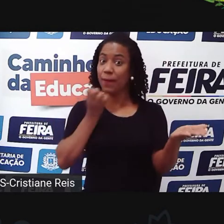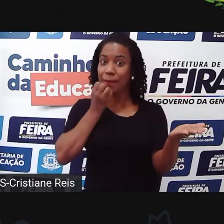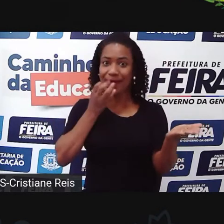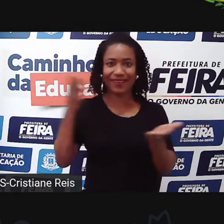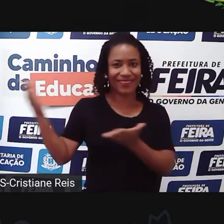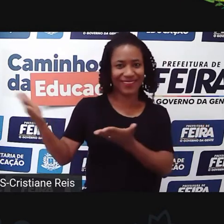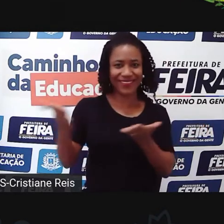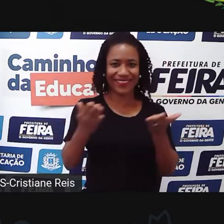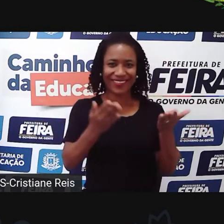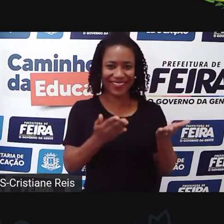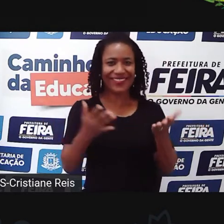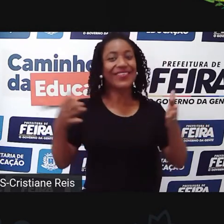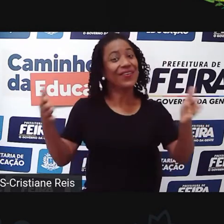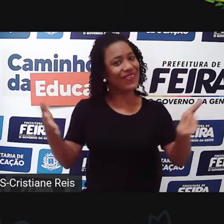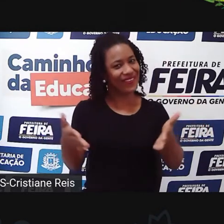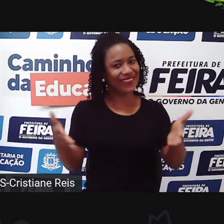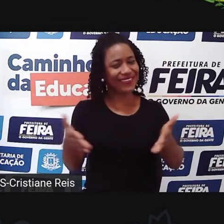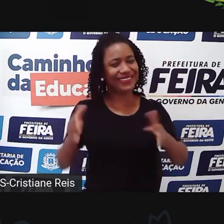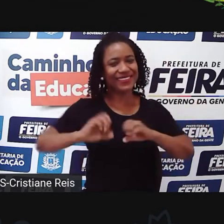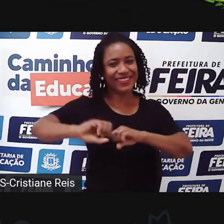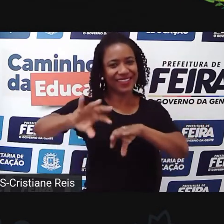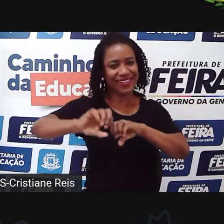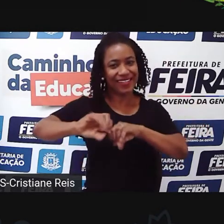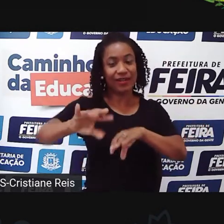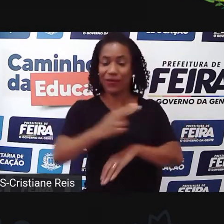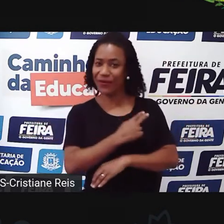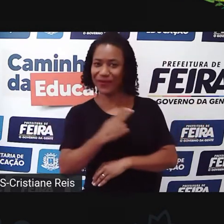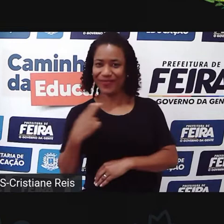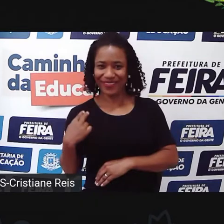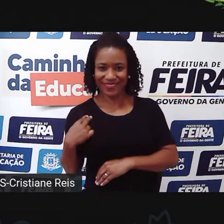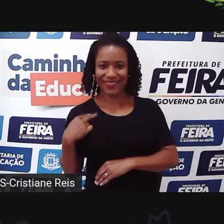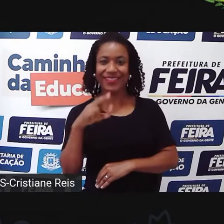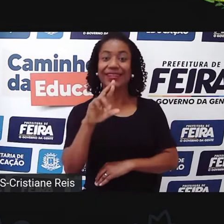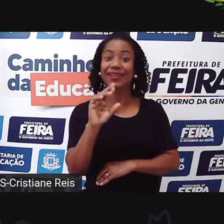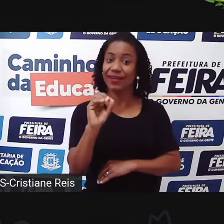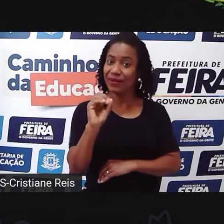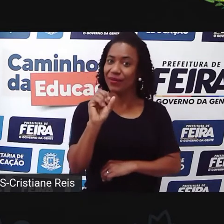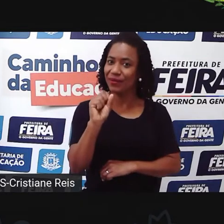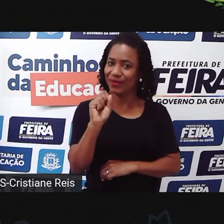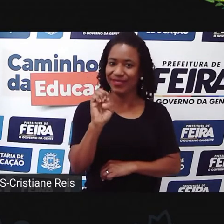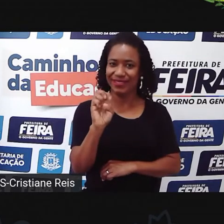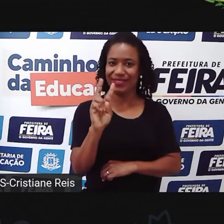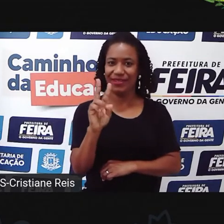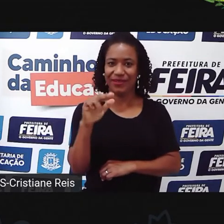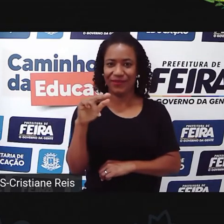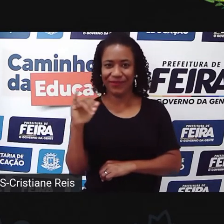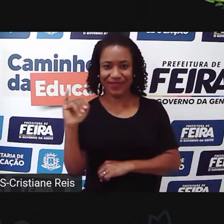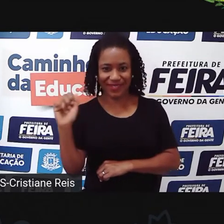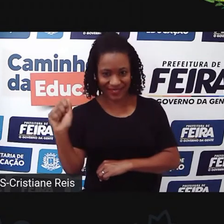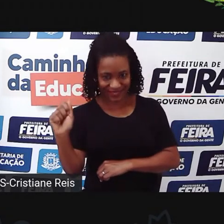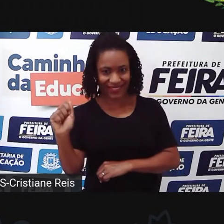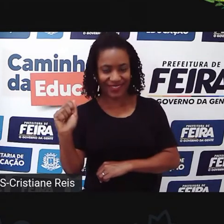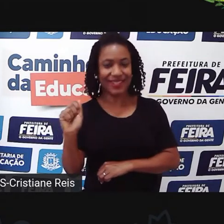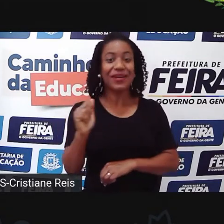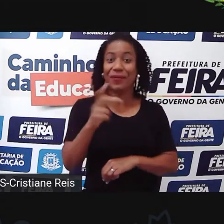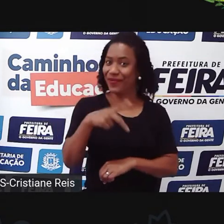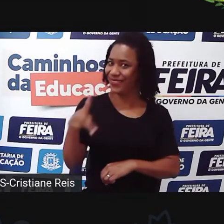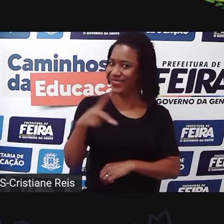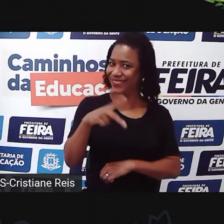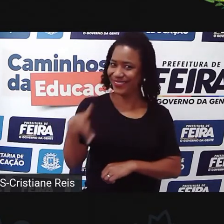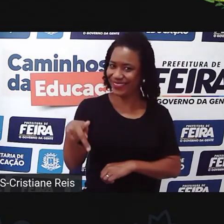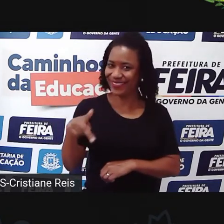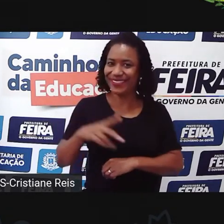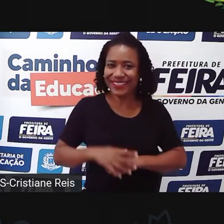aula de hoje. Como vocês sabem, eu sou a professora Rose Ivânia, né? E deixa eu me autodescrever.